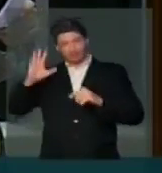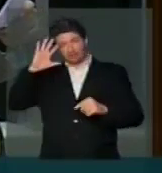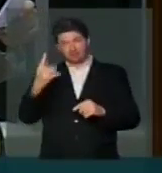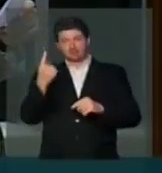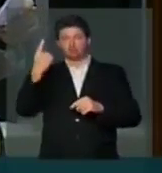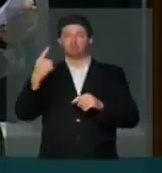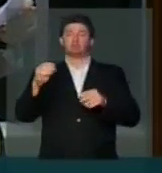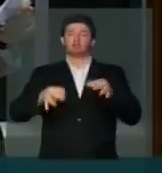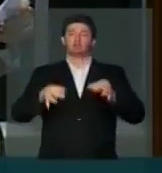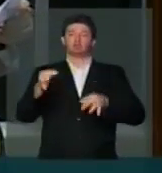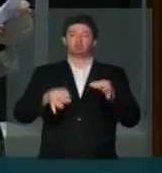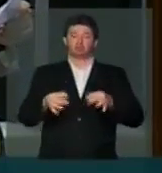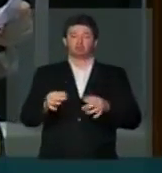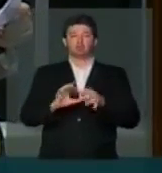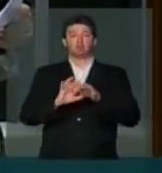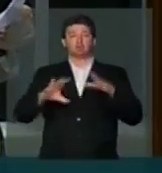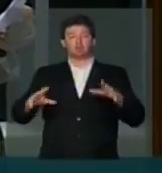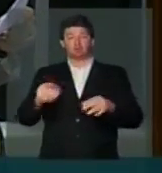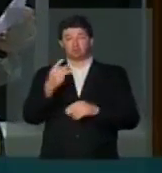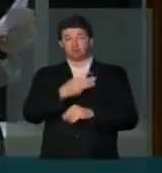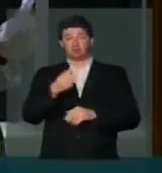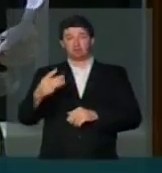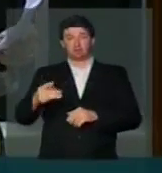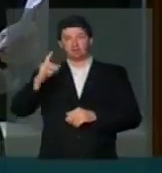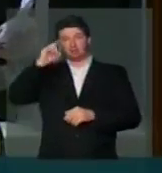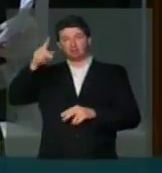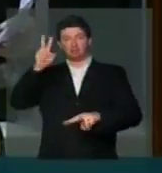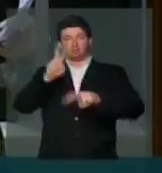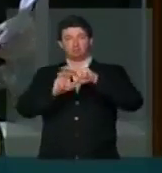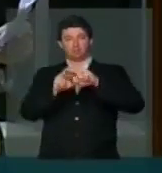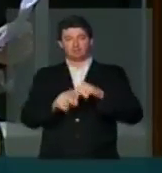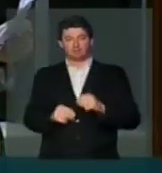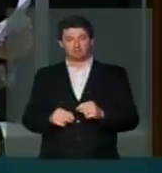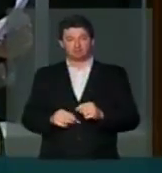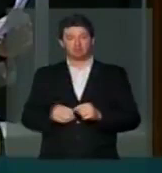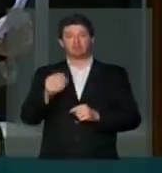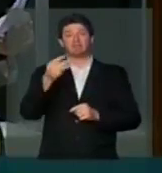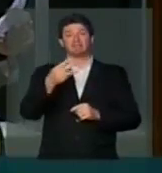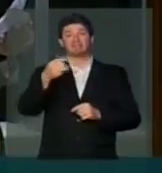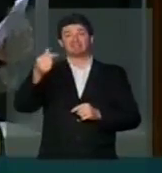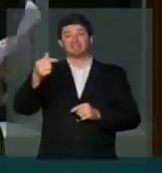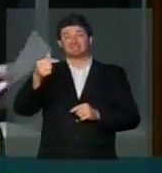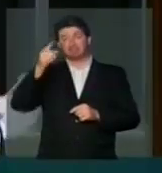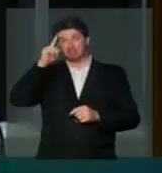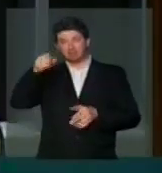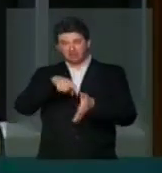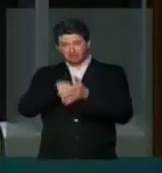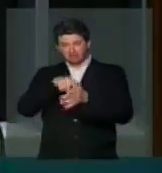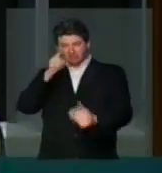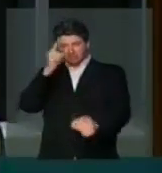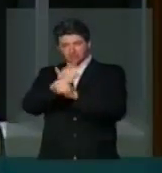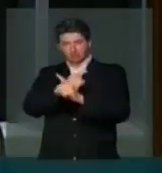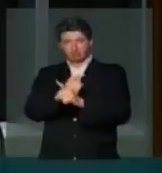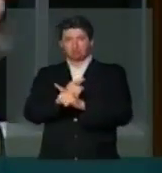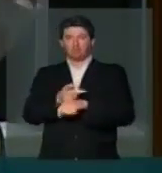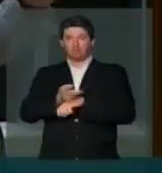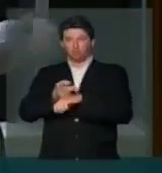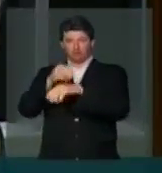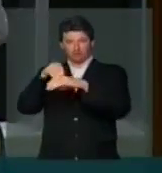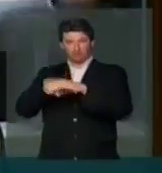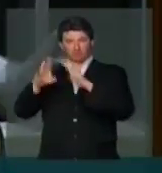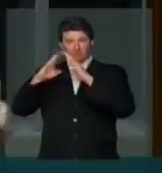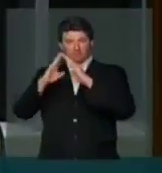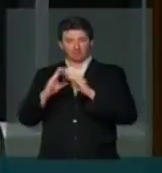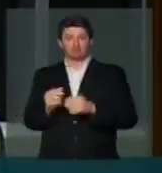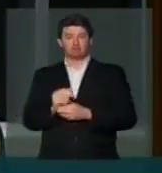da Justiça que autorizou 33 mandatos de prisão, 37 mandatos de busca e apreensão e o